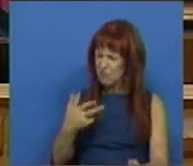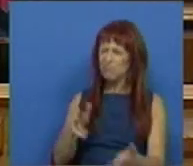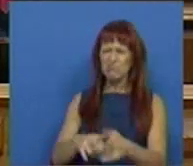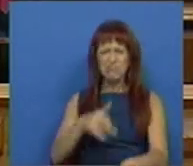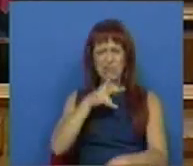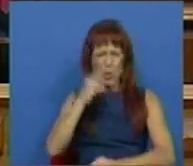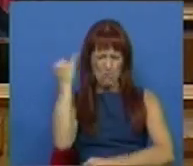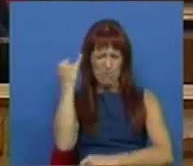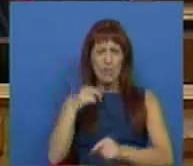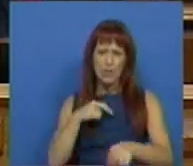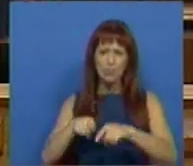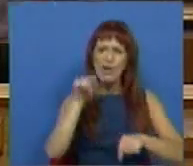verdadeiramente hipocrisia política.